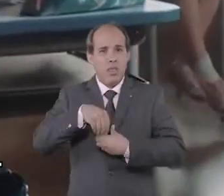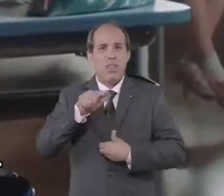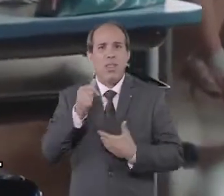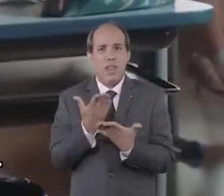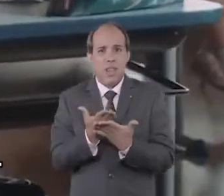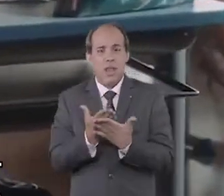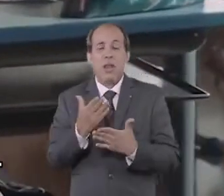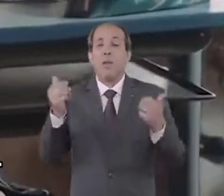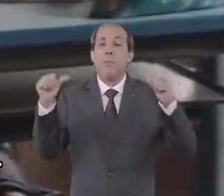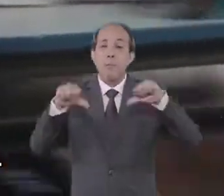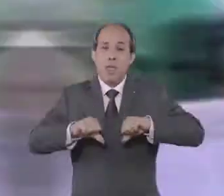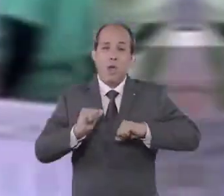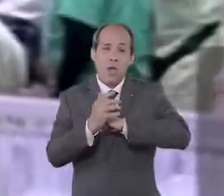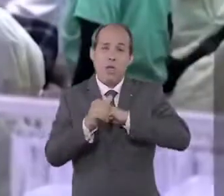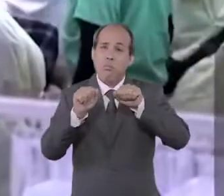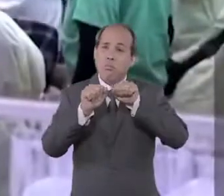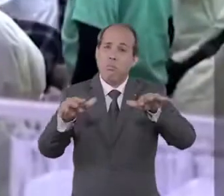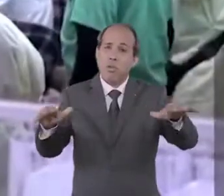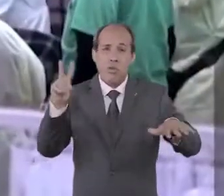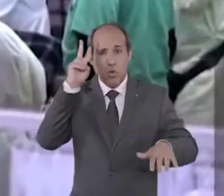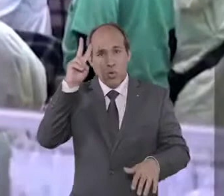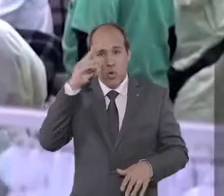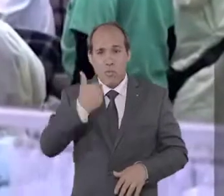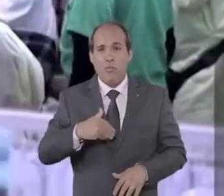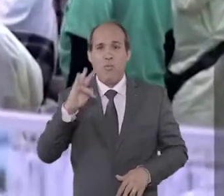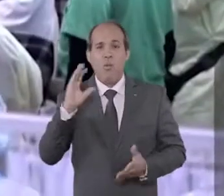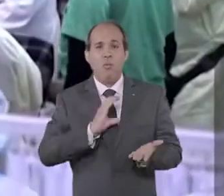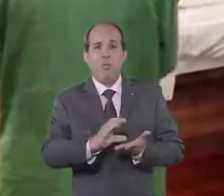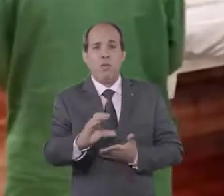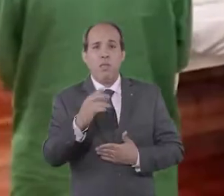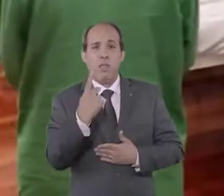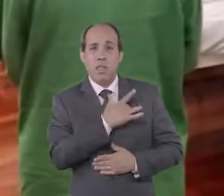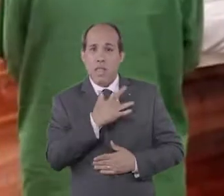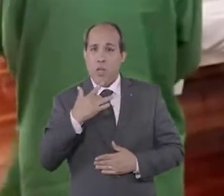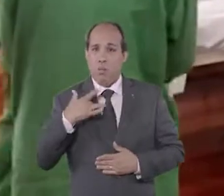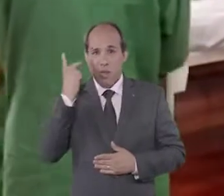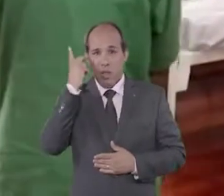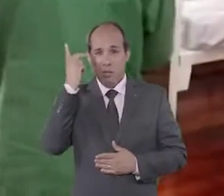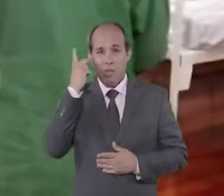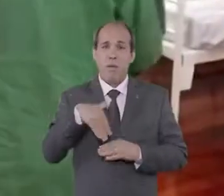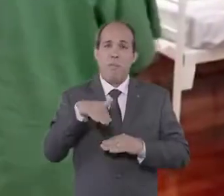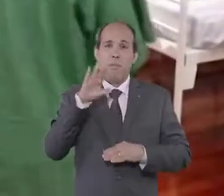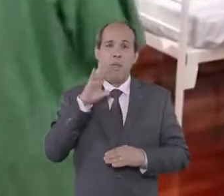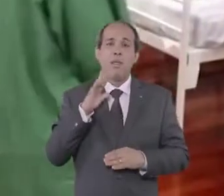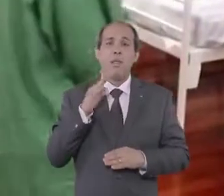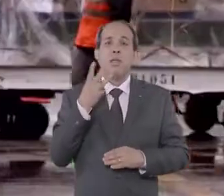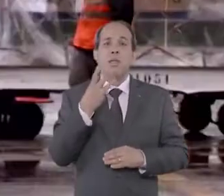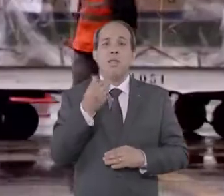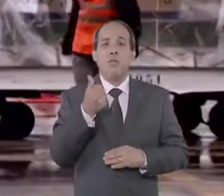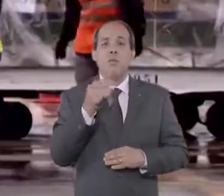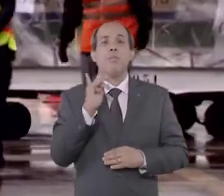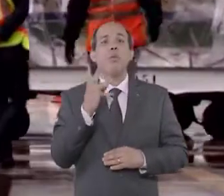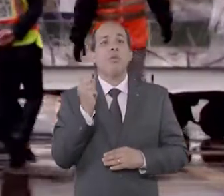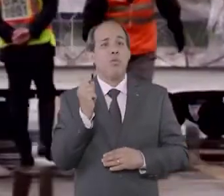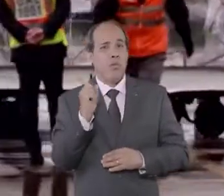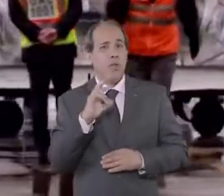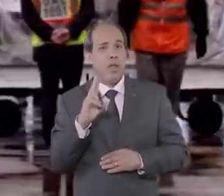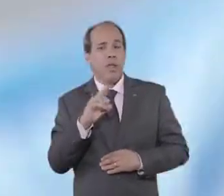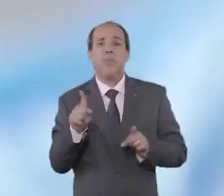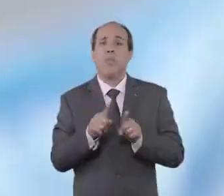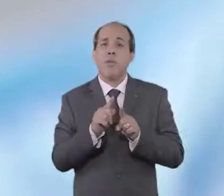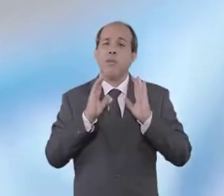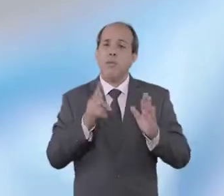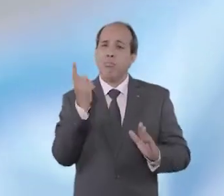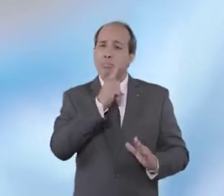dos estudantes às salas de aula. Durante a pior pandemia da história recente, o governo federal destinou para a saúde de São Paulo mais de